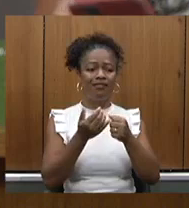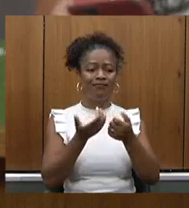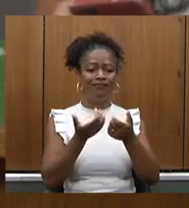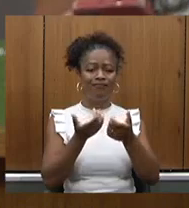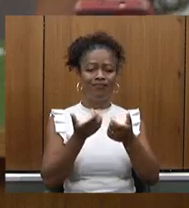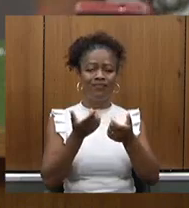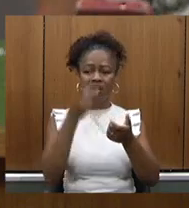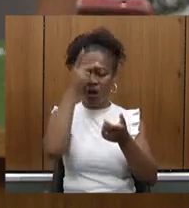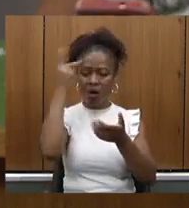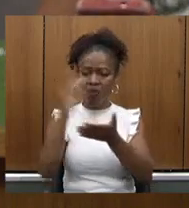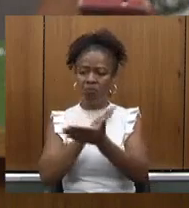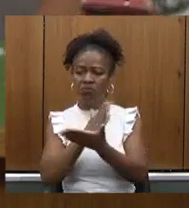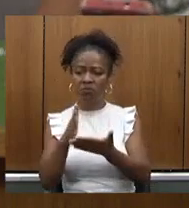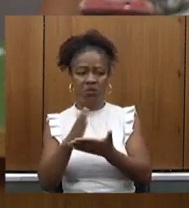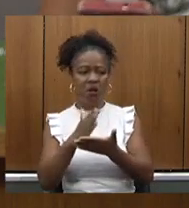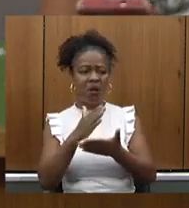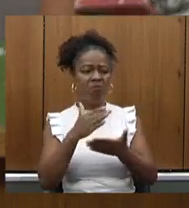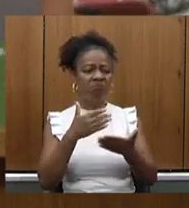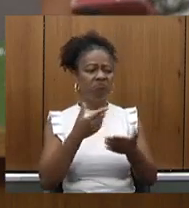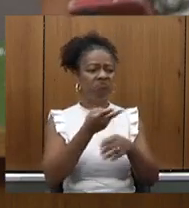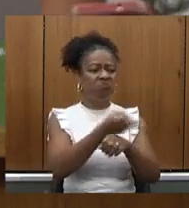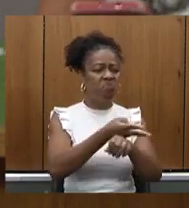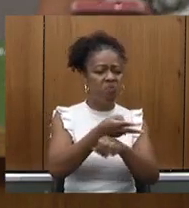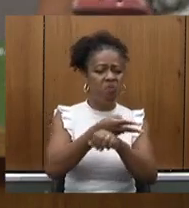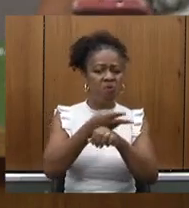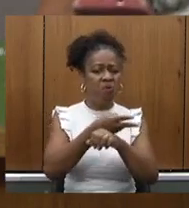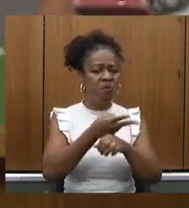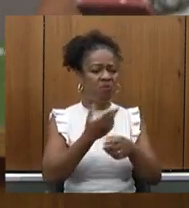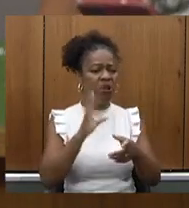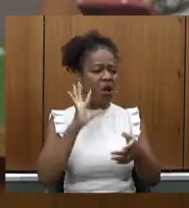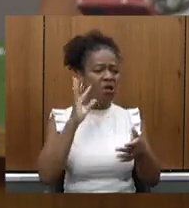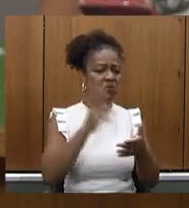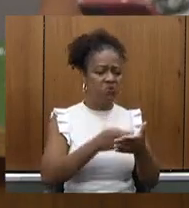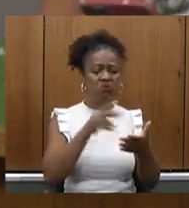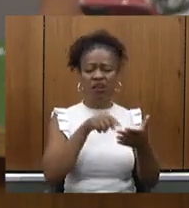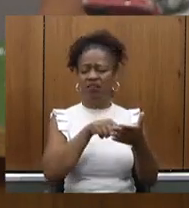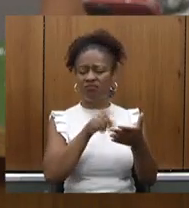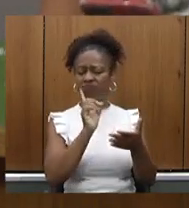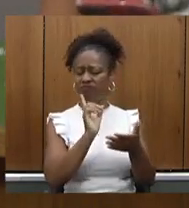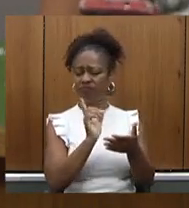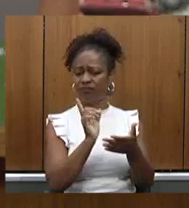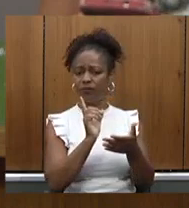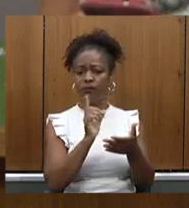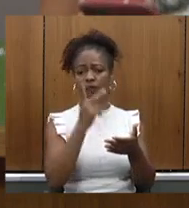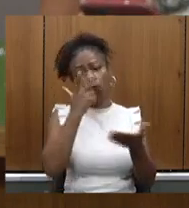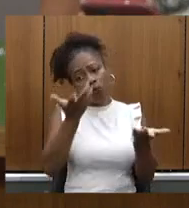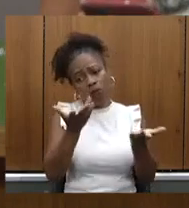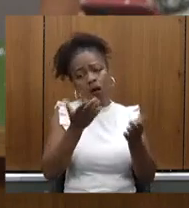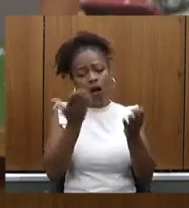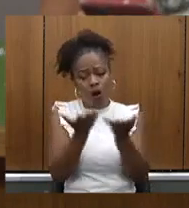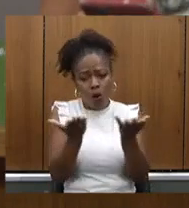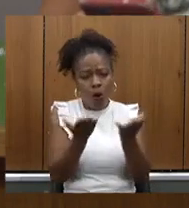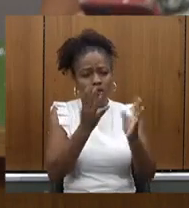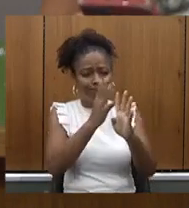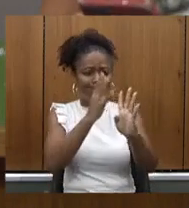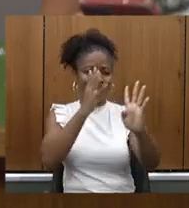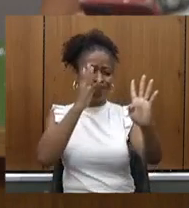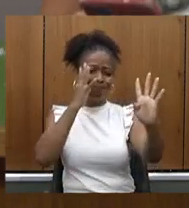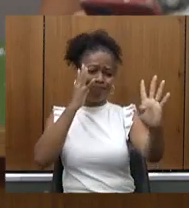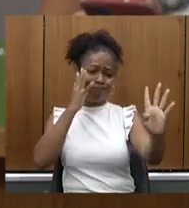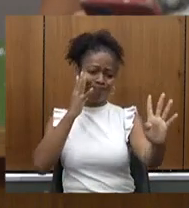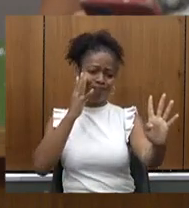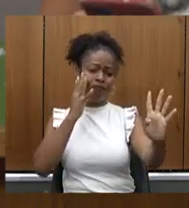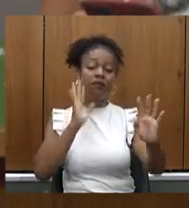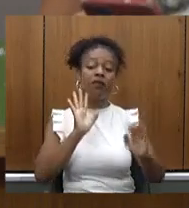doenças e obviamente agora essa fila tende a ir aumentando mas o princípio da fila única existe é importante dizer que ela